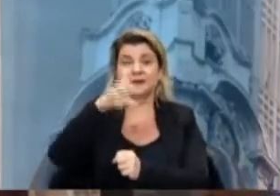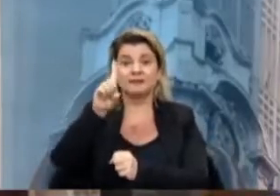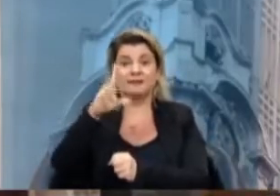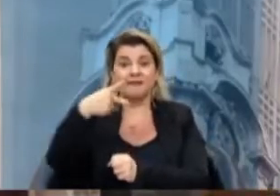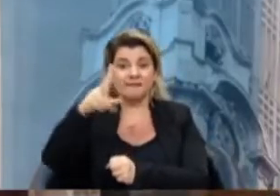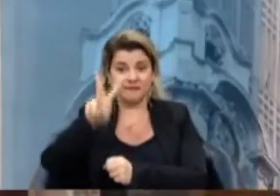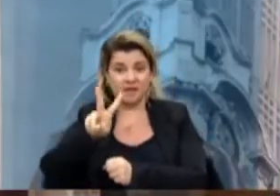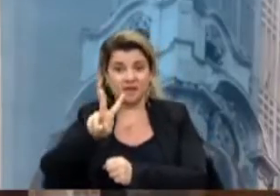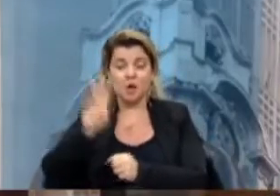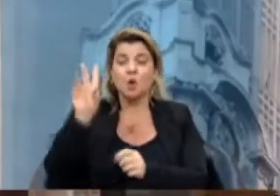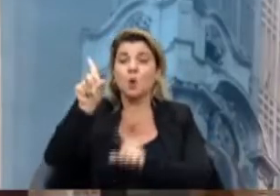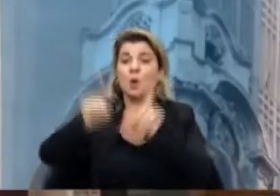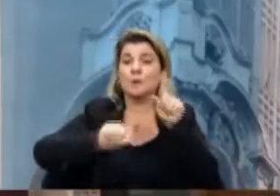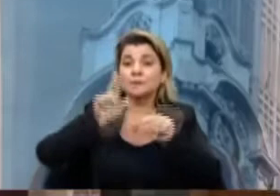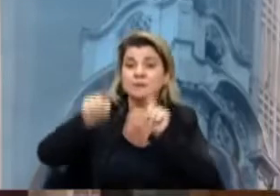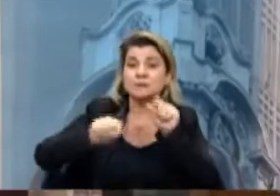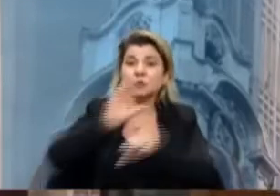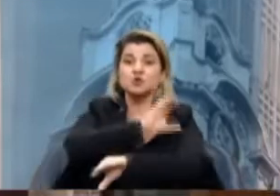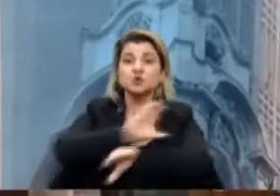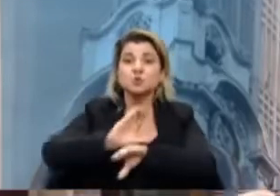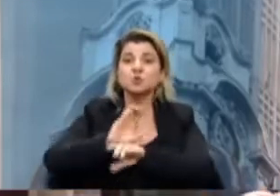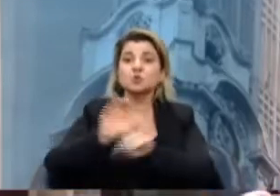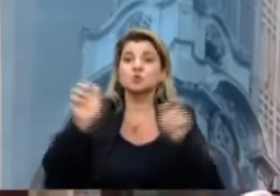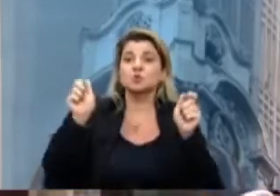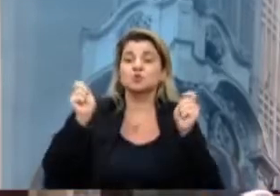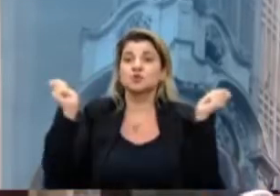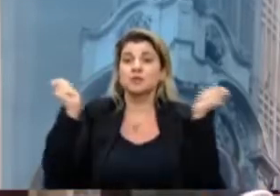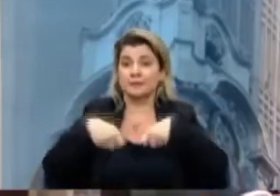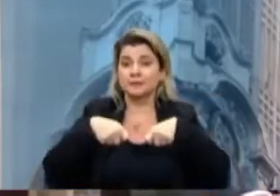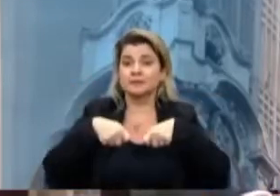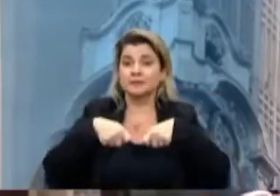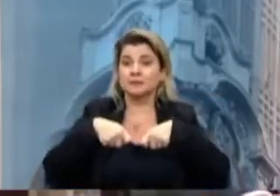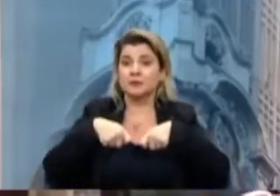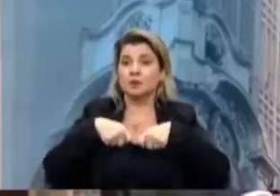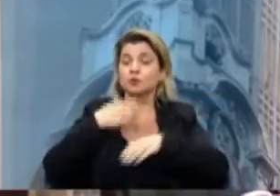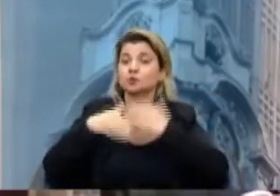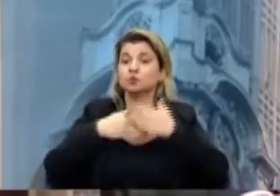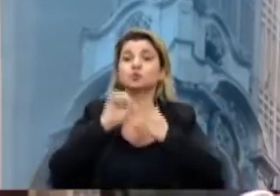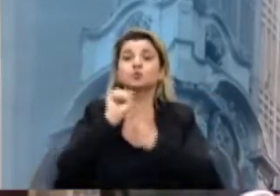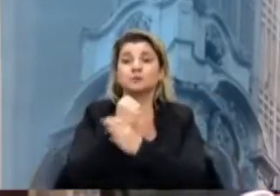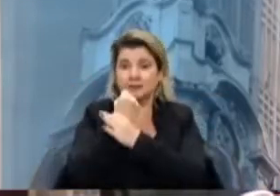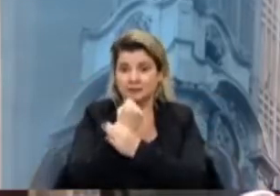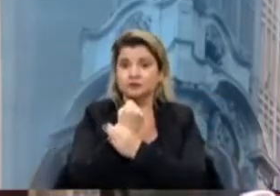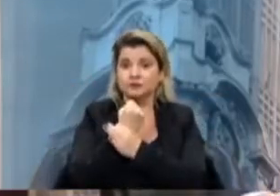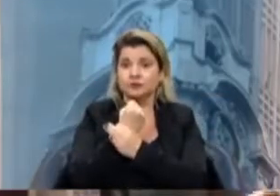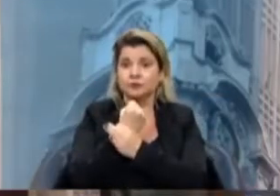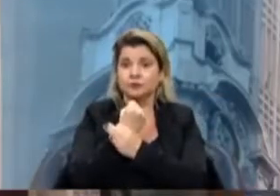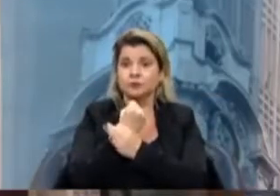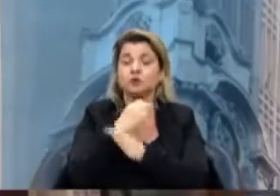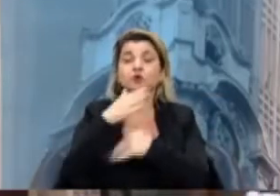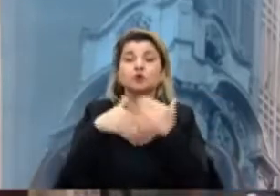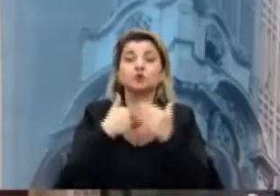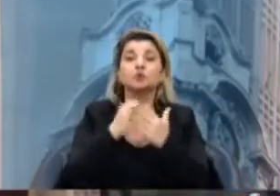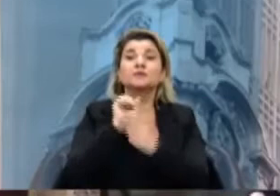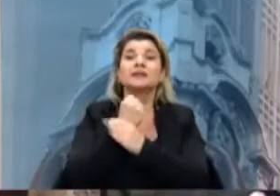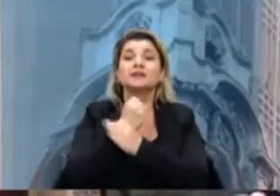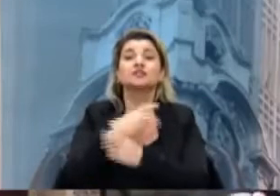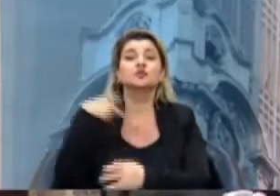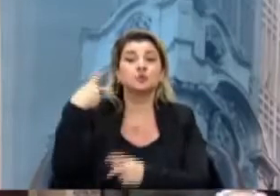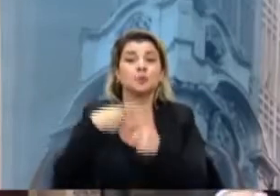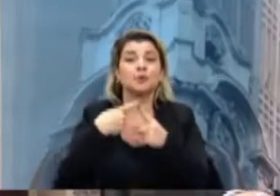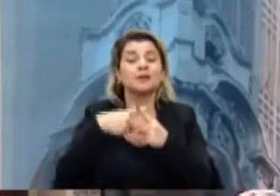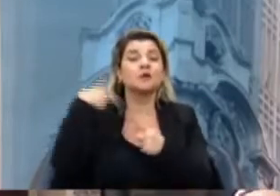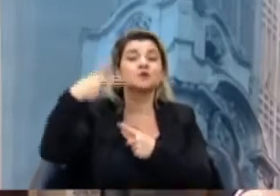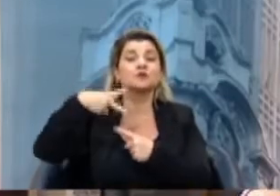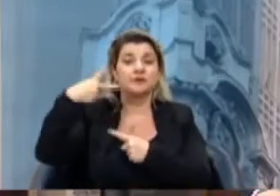opção de curso de capacitação, poderia não ter prazo. Tudo isso está garantido. E tudo isso está garantido porque os vereadores que